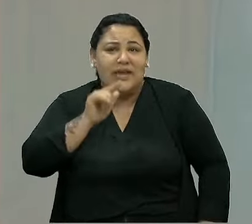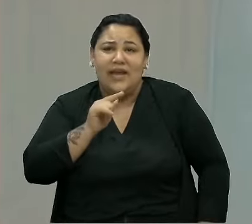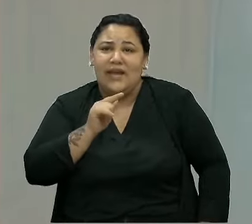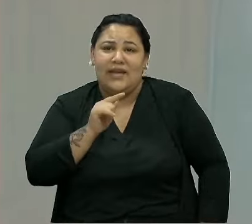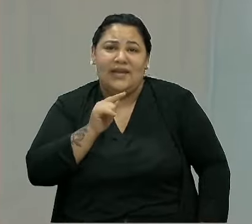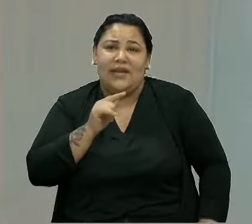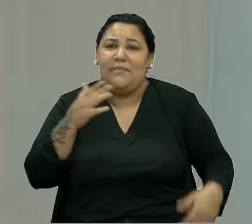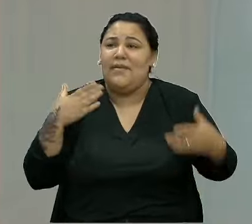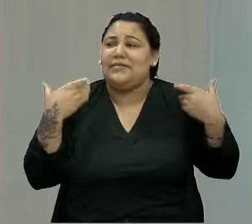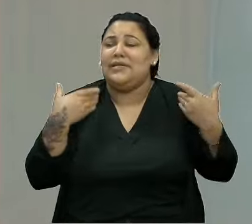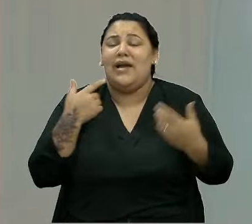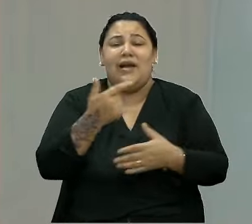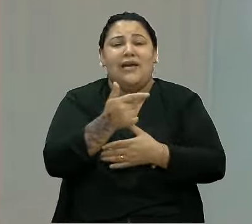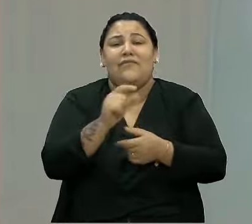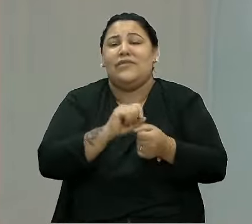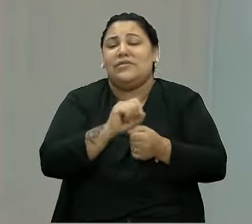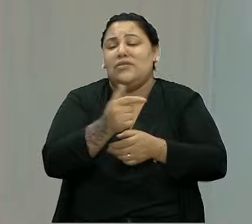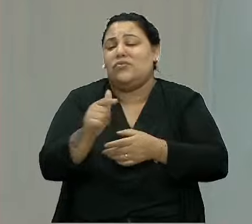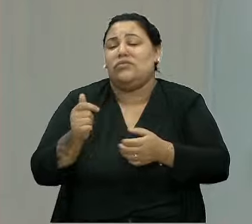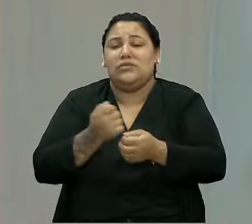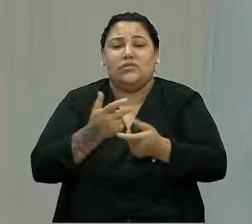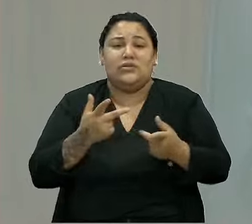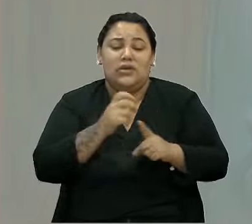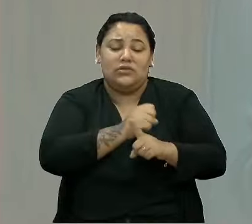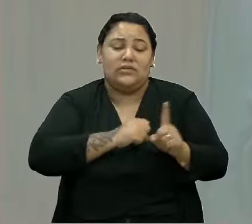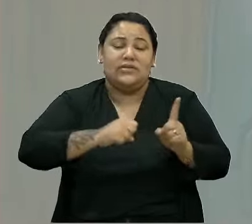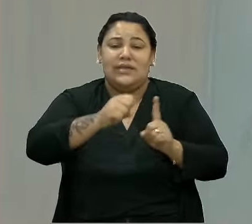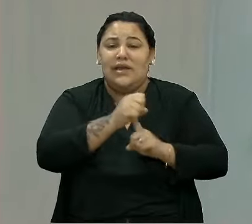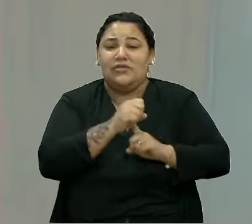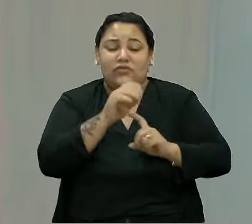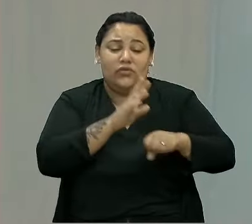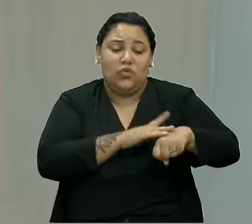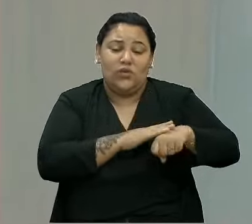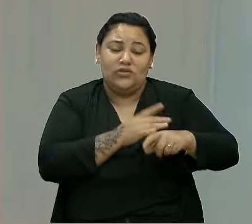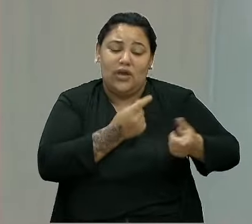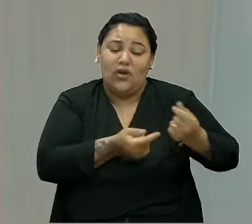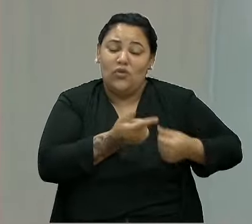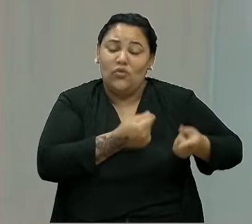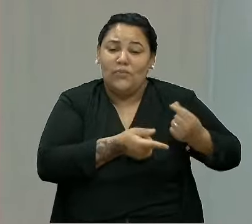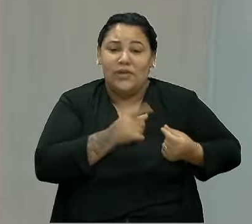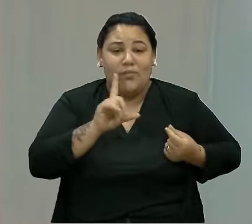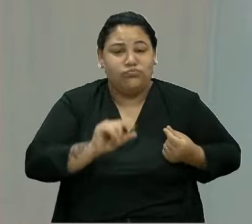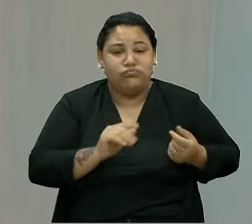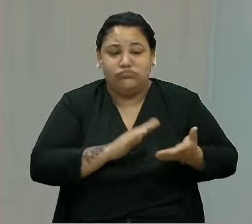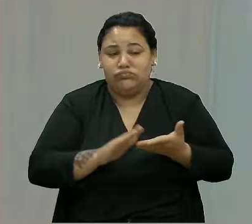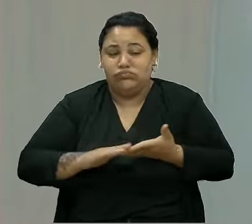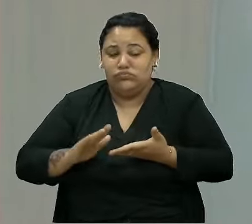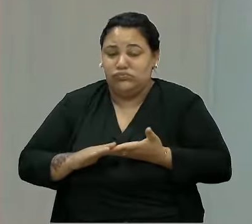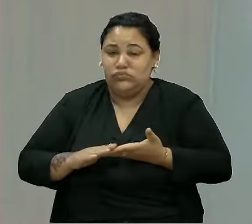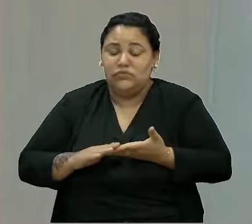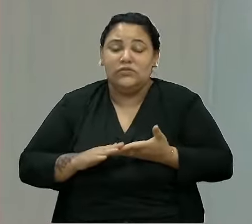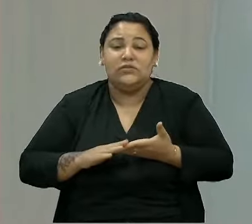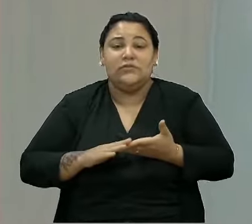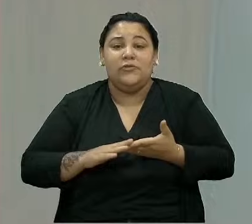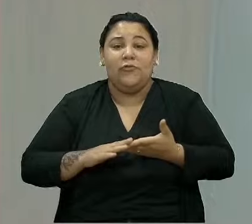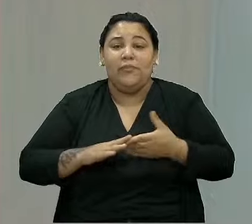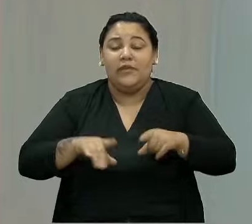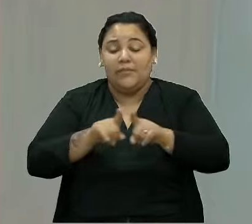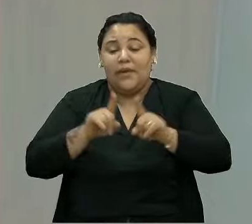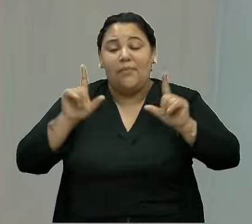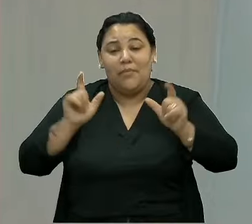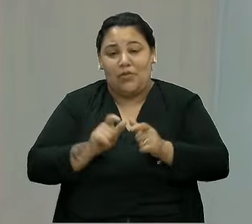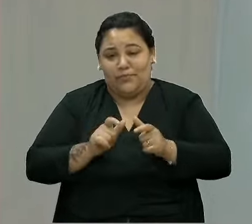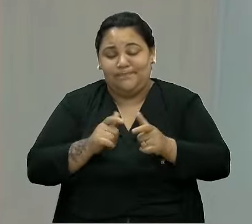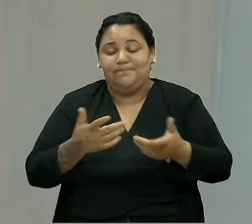consegue fazer outras coisas. A sociedade fica doente, a economia produz menos e a produtividade é menor.